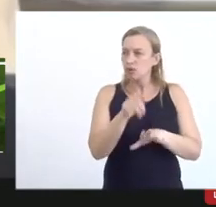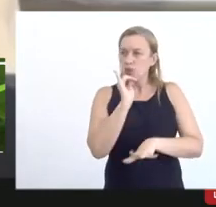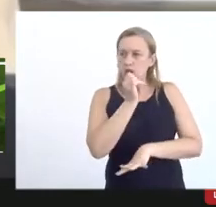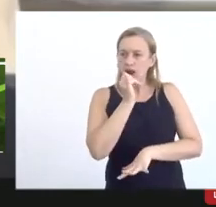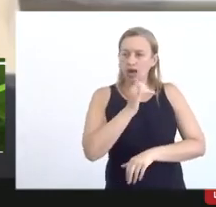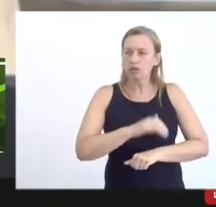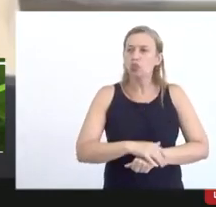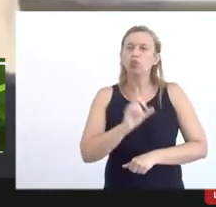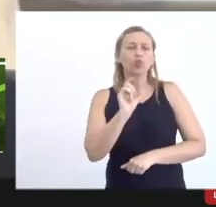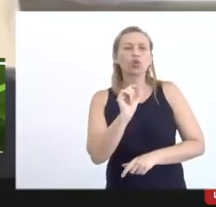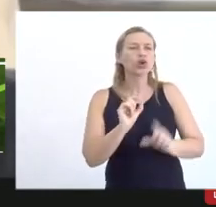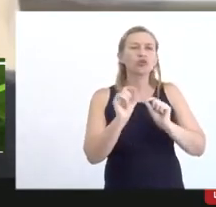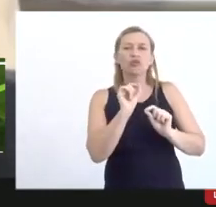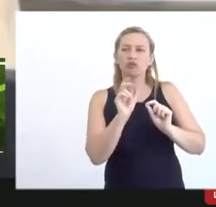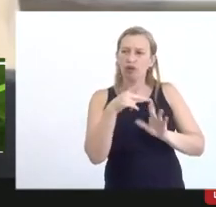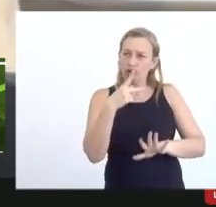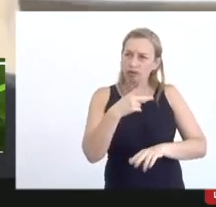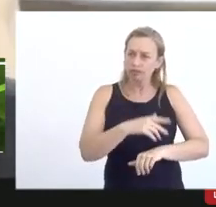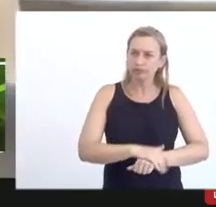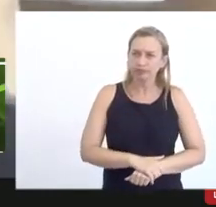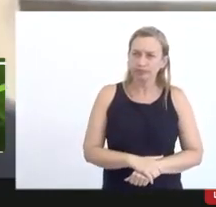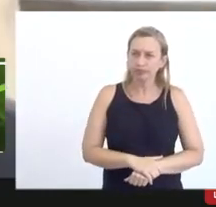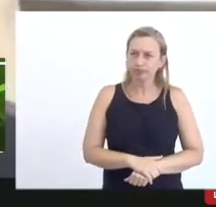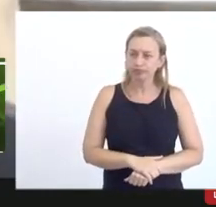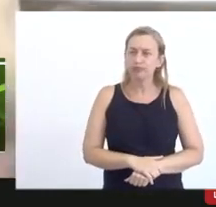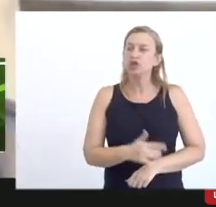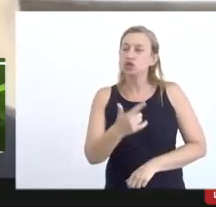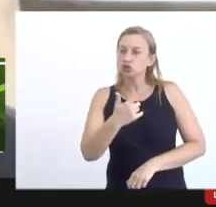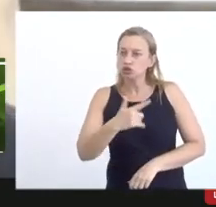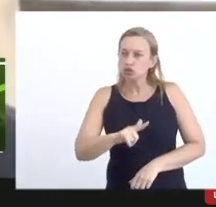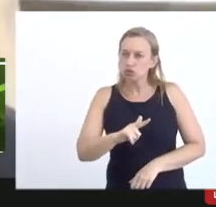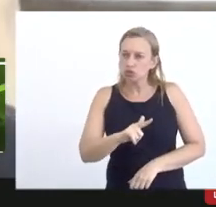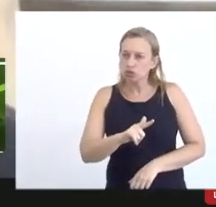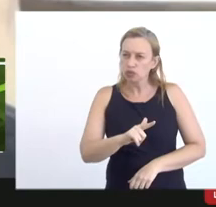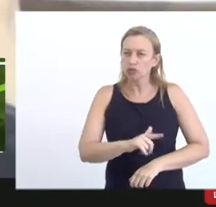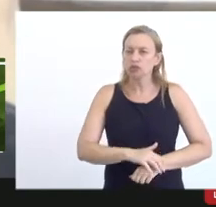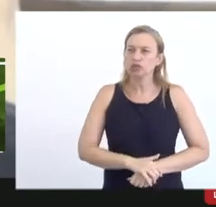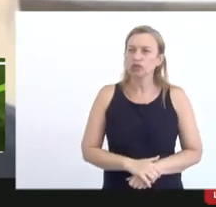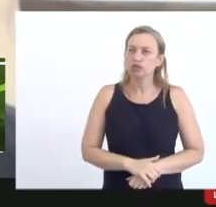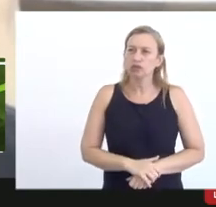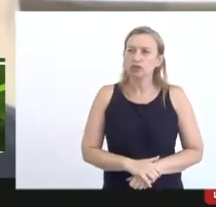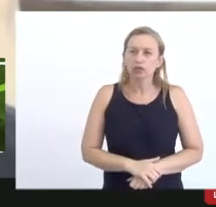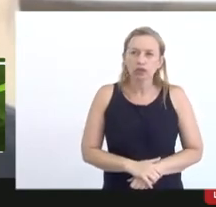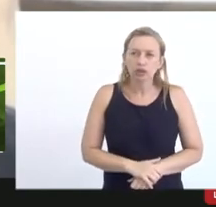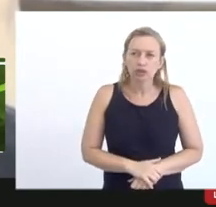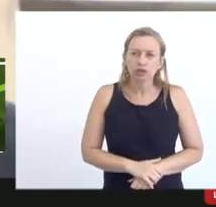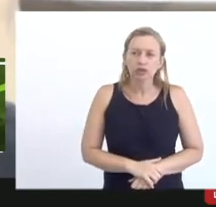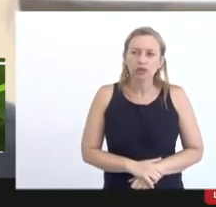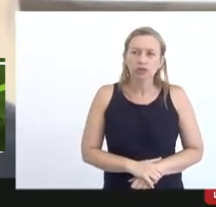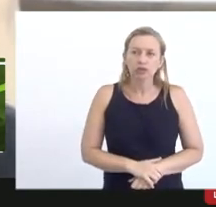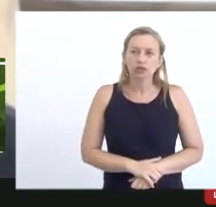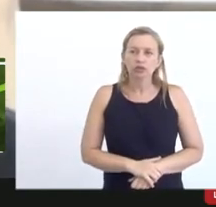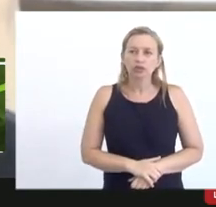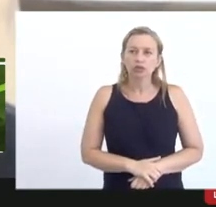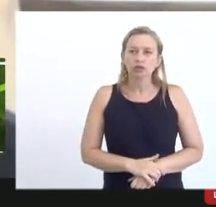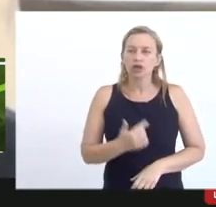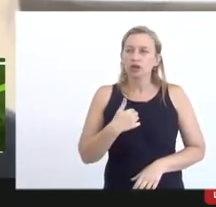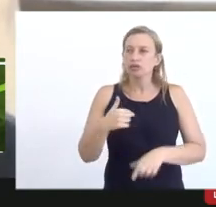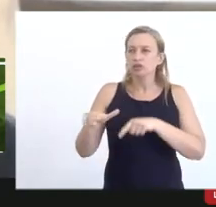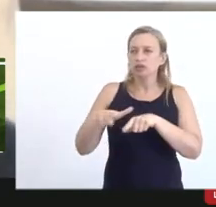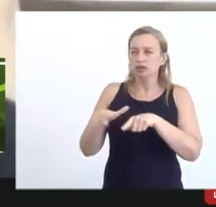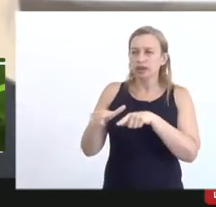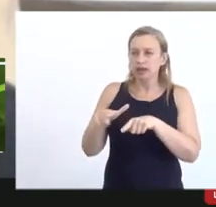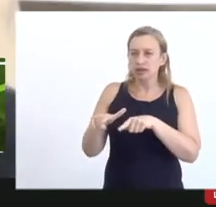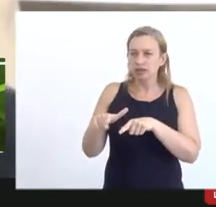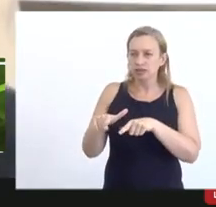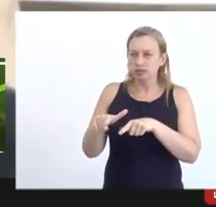foi verificado tinha assim mais uma vez era um super passivo que a Ancinha a gente tinha acabado de criar eu fiquei 11 anos trabalhando na diretoria